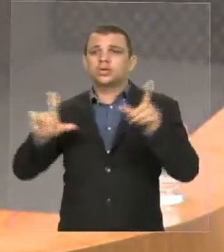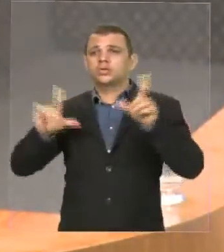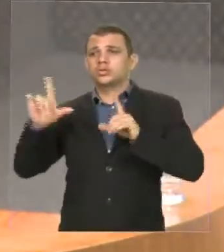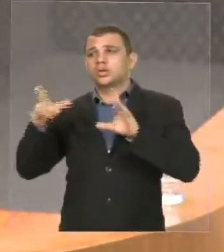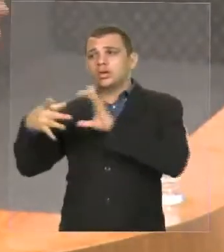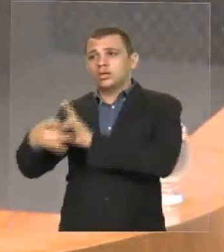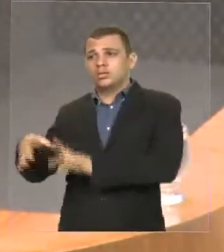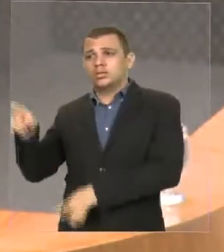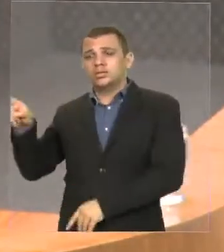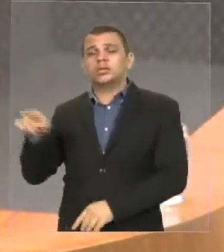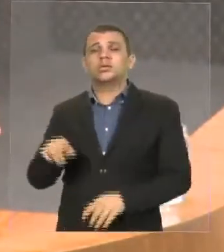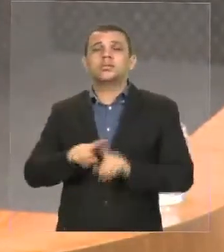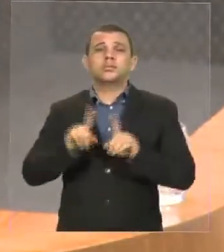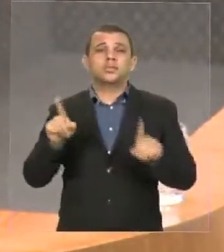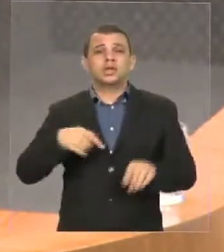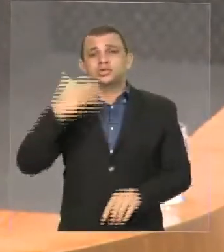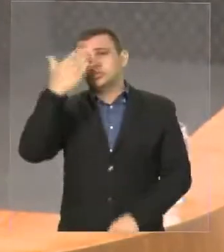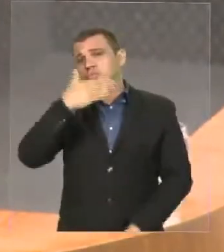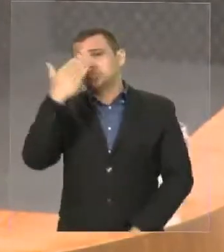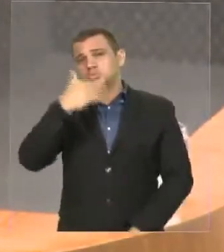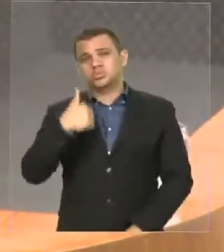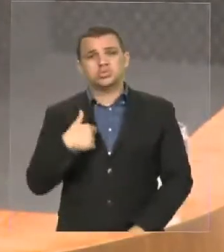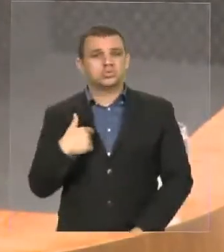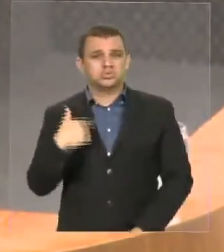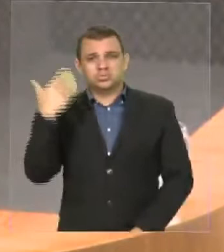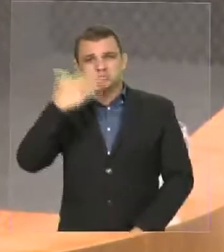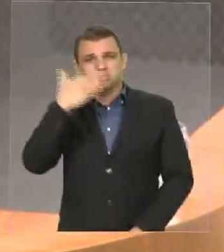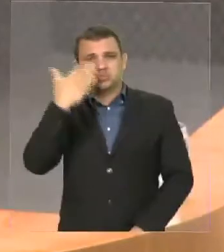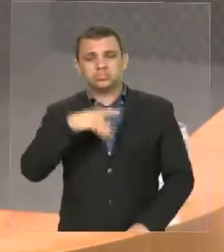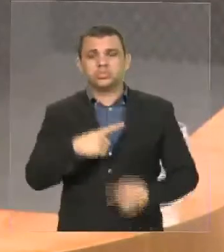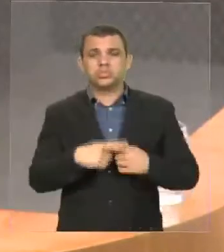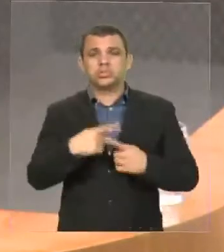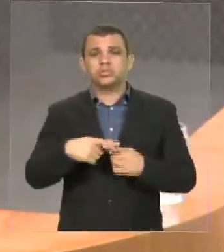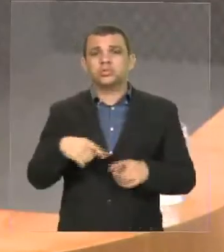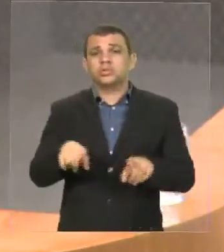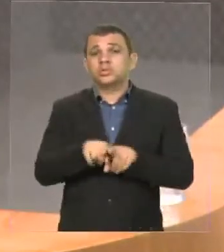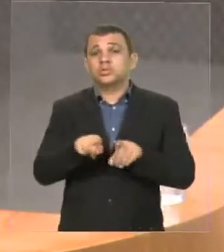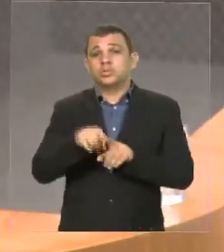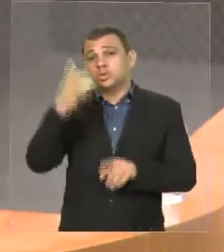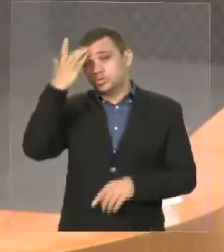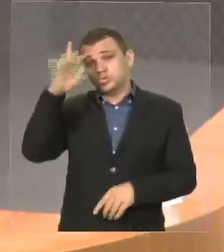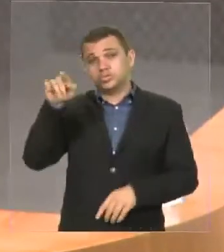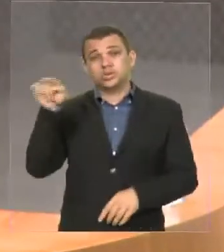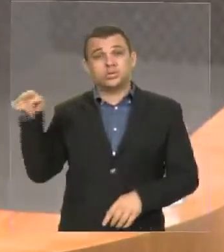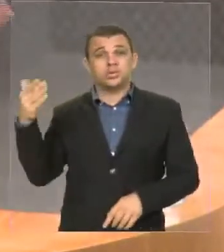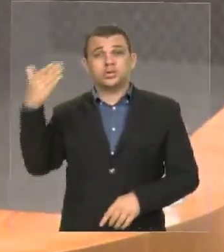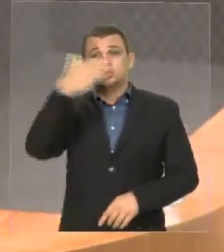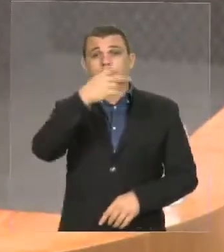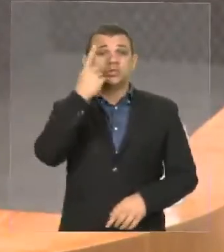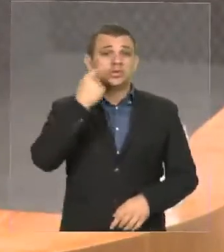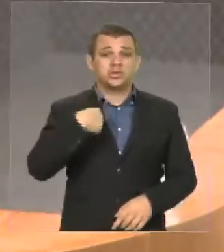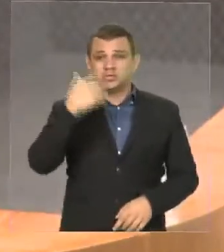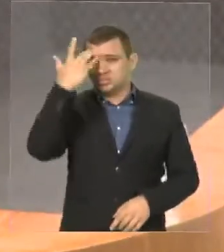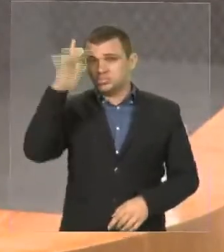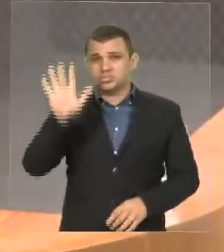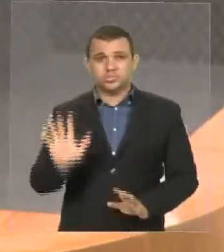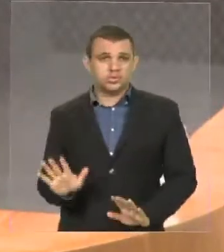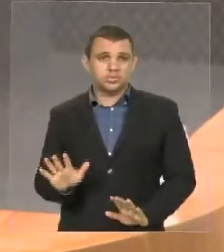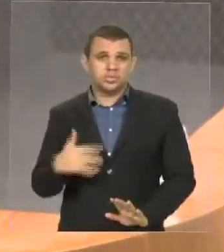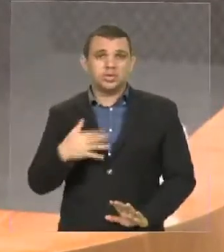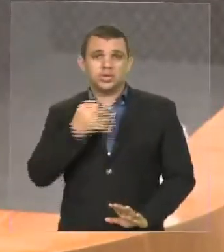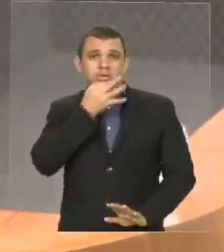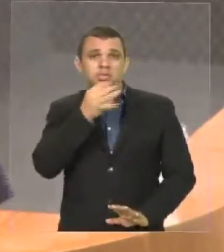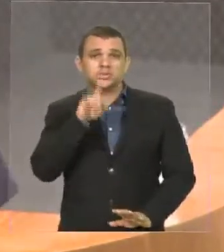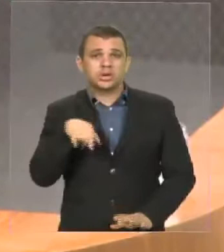dele. Mas eu ainda não vi e nem sabia mesmo que o governador estava no Ceará. Para mim, o governador estava aqui. Mas está lá